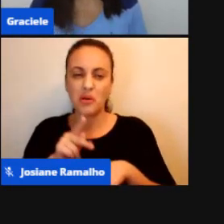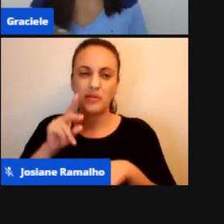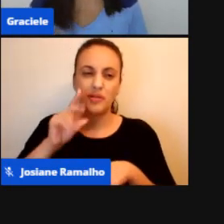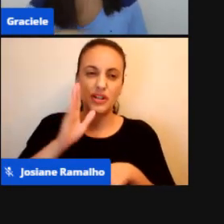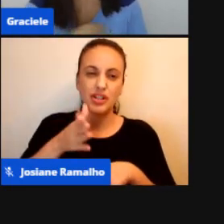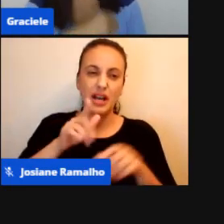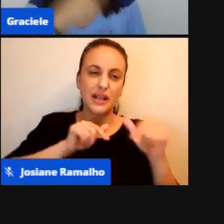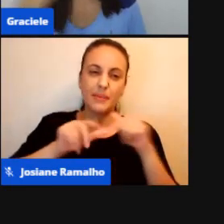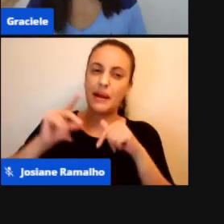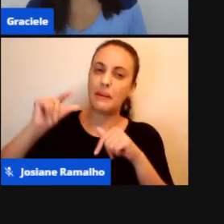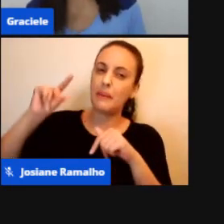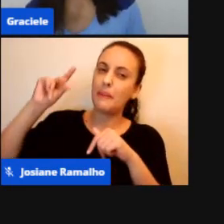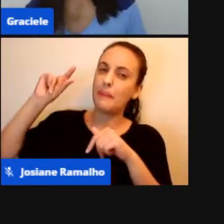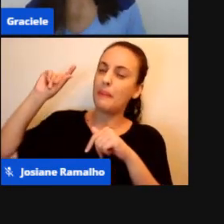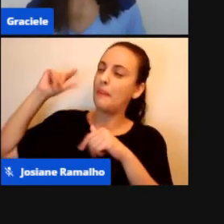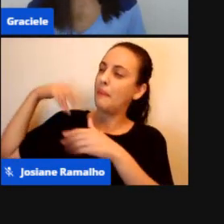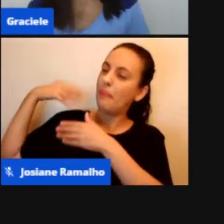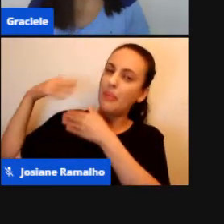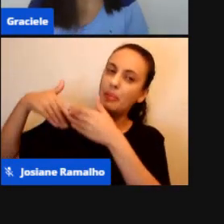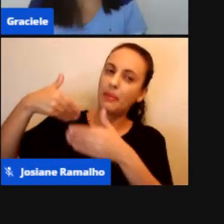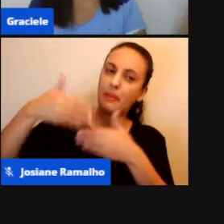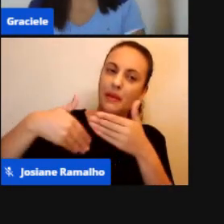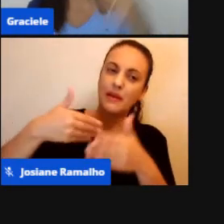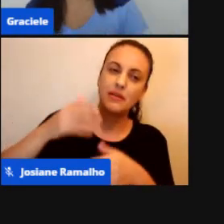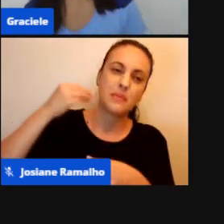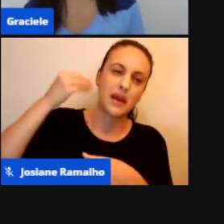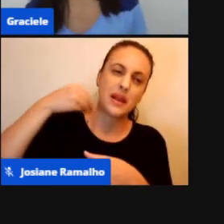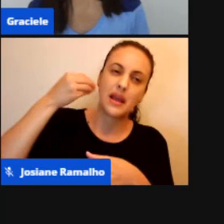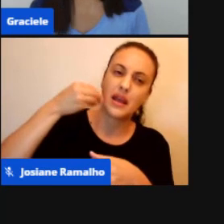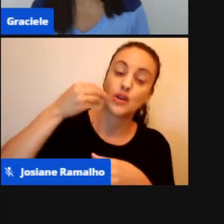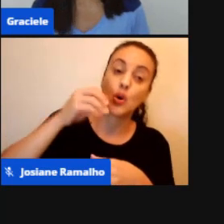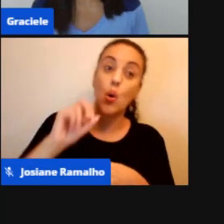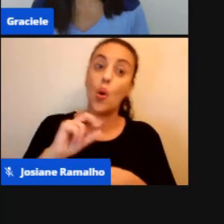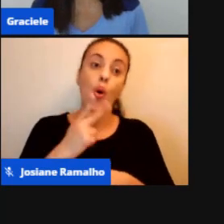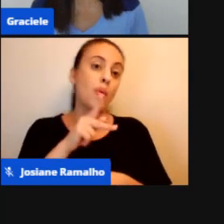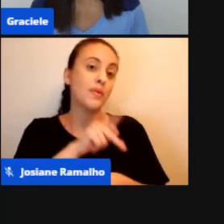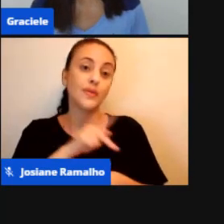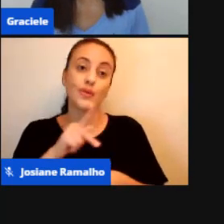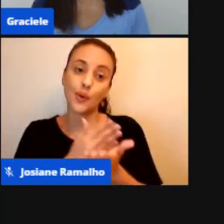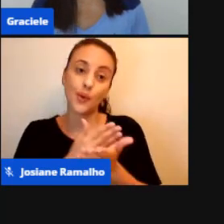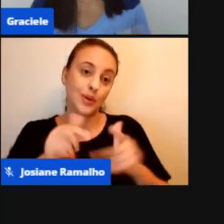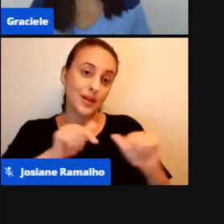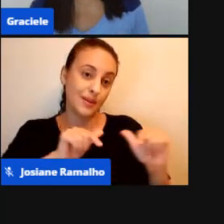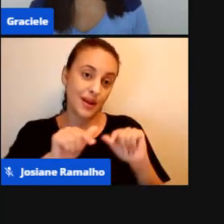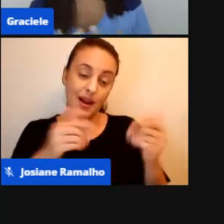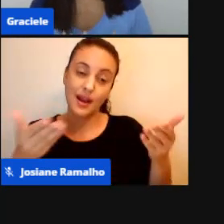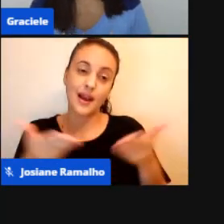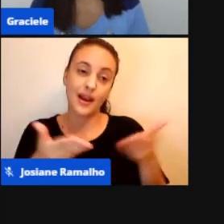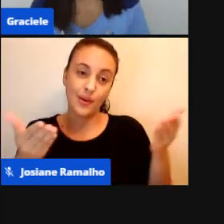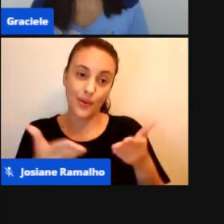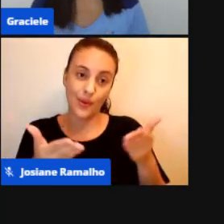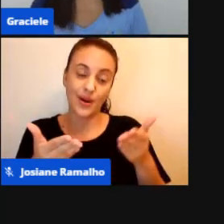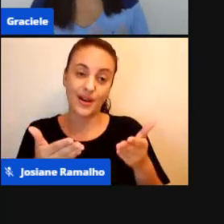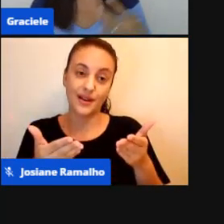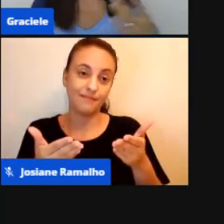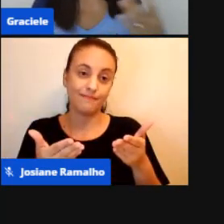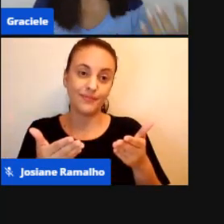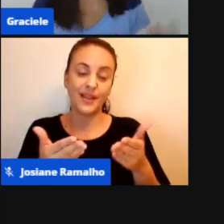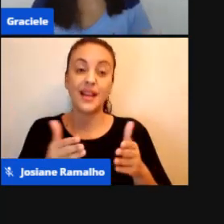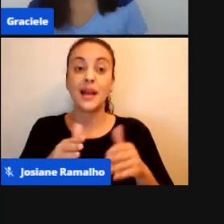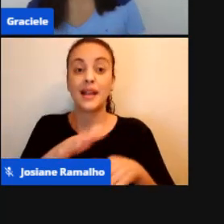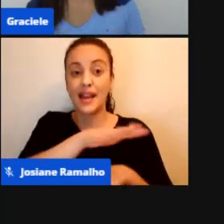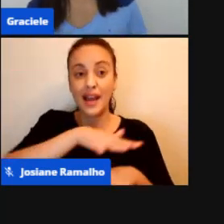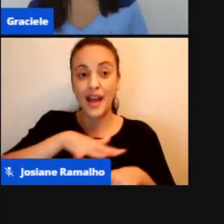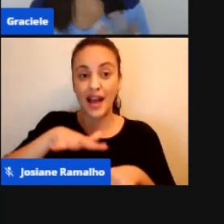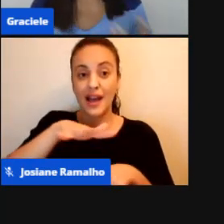rede, se ele tem uma vasta experiência, ou de colegas que estão chegando agora. É que na educação a gente está